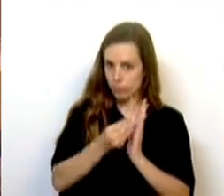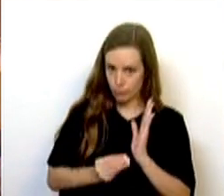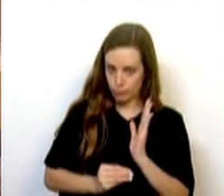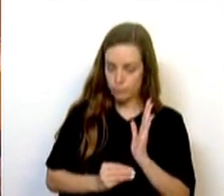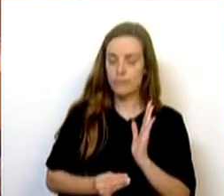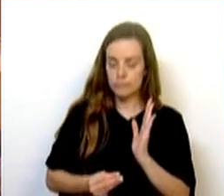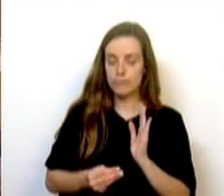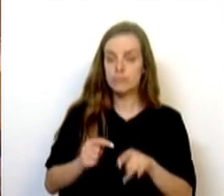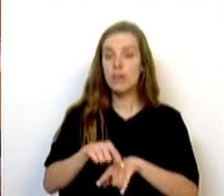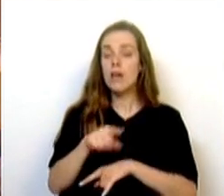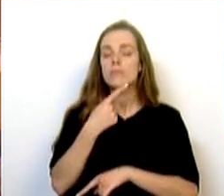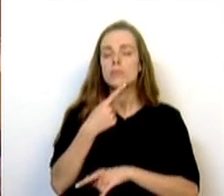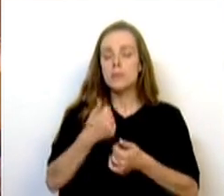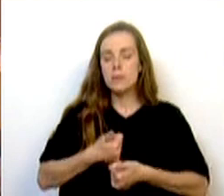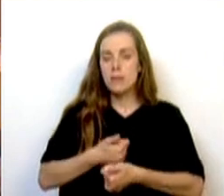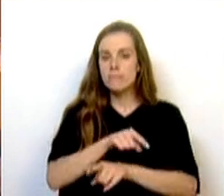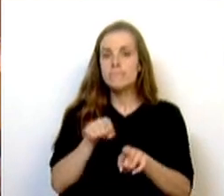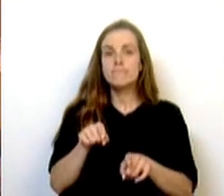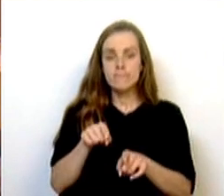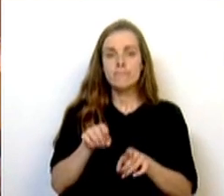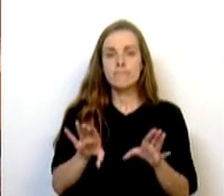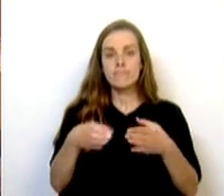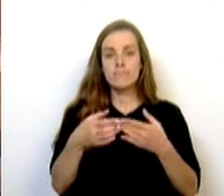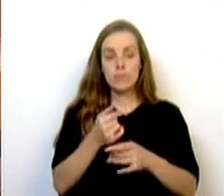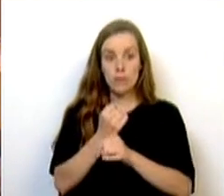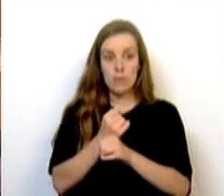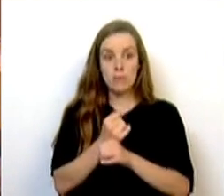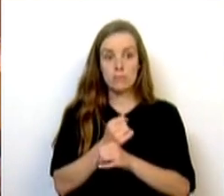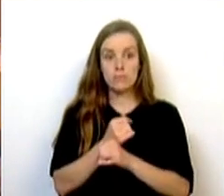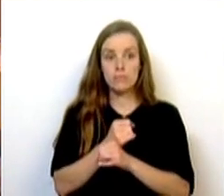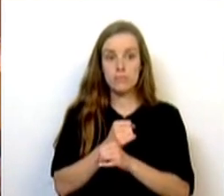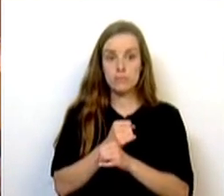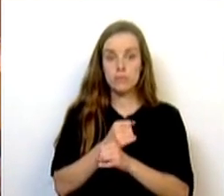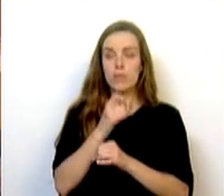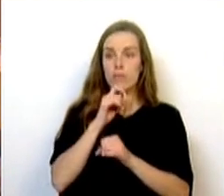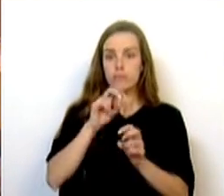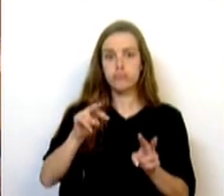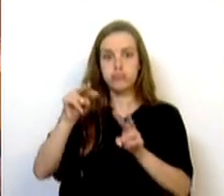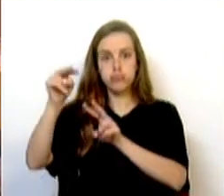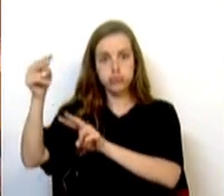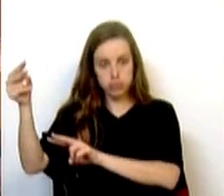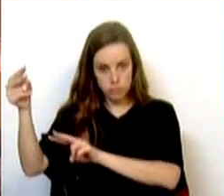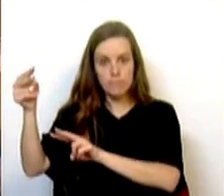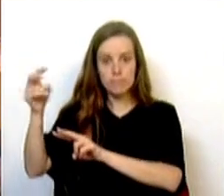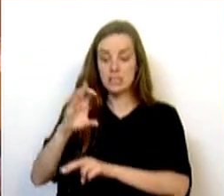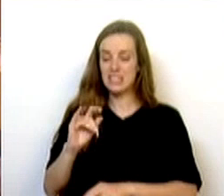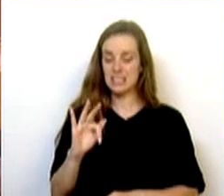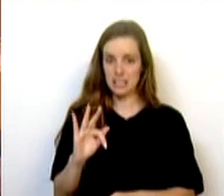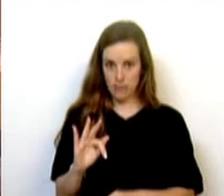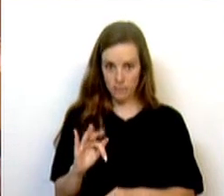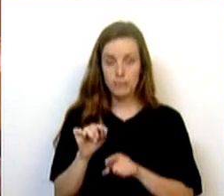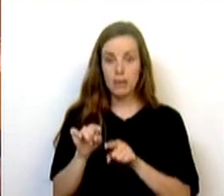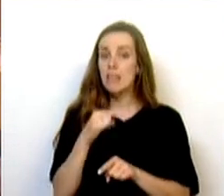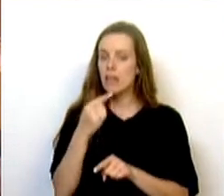igualmente entendimento do Alto Comissariado para as Imigrações que o CEF, quando da